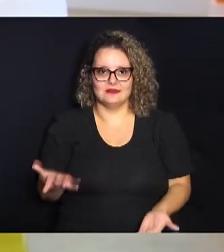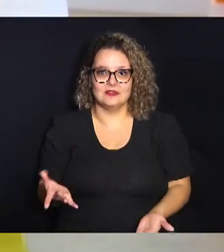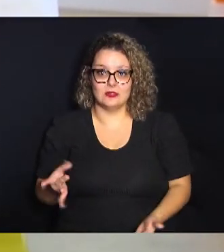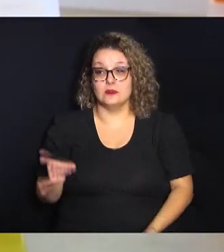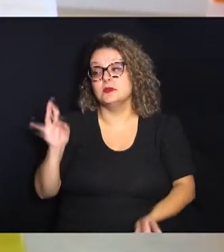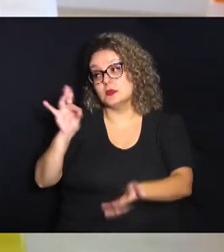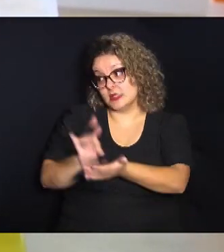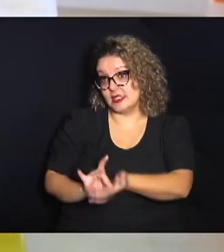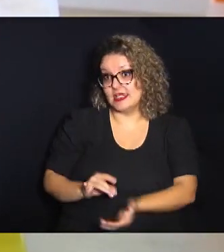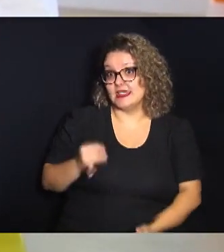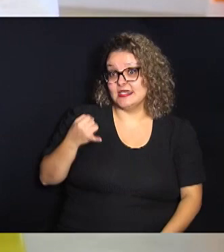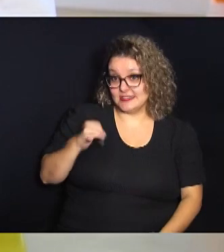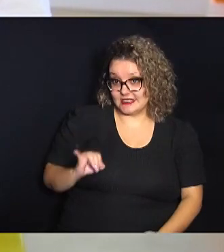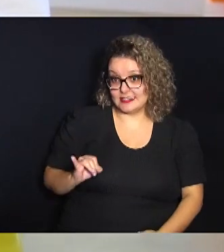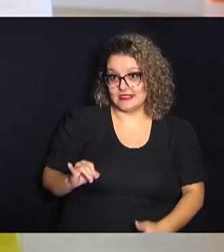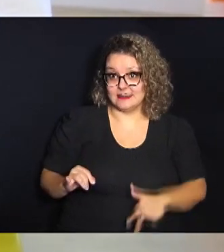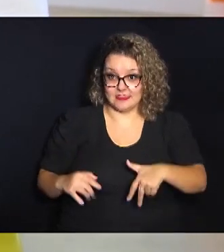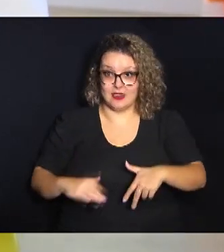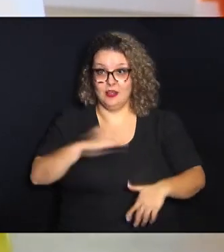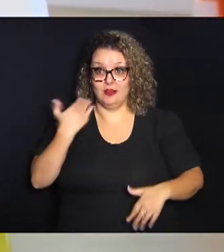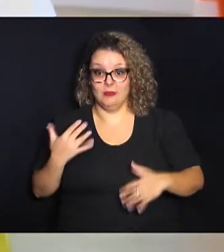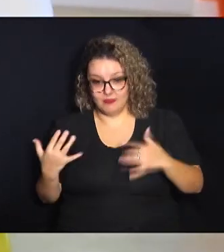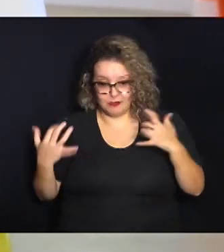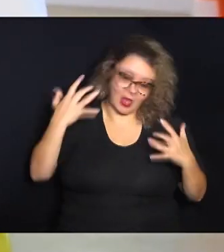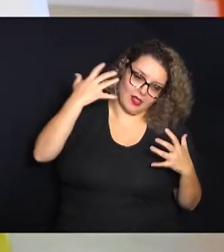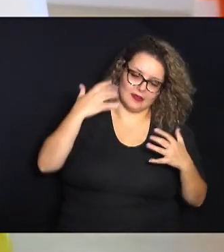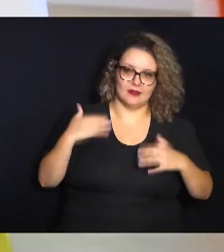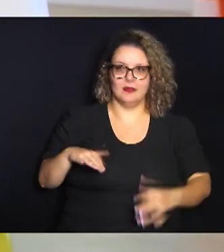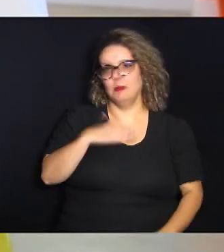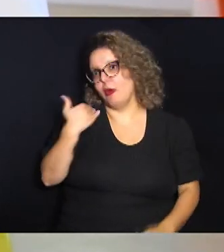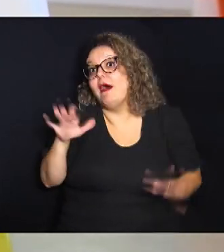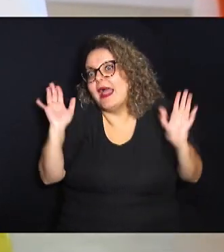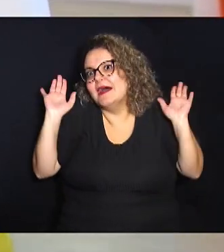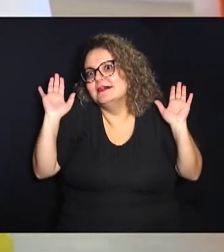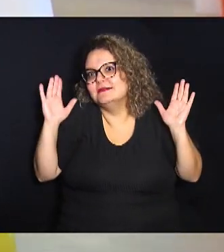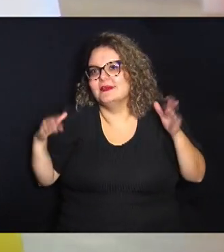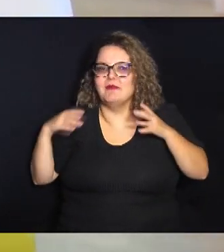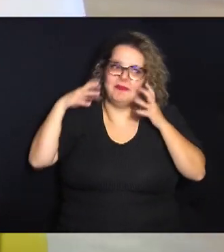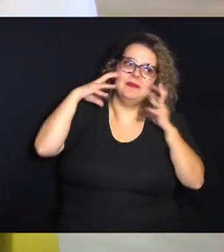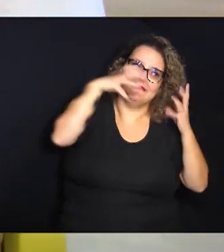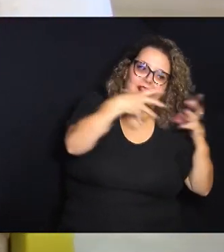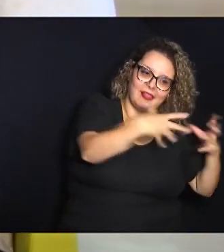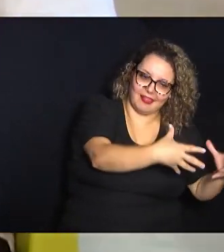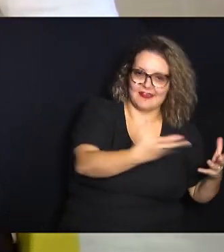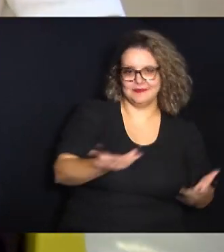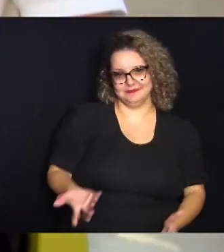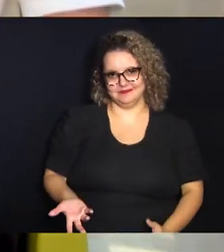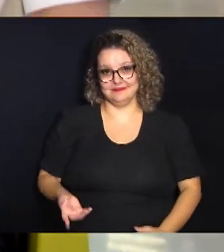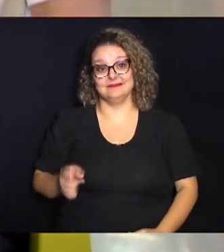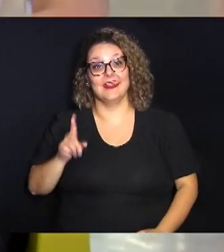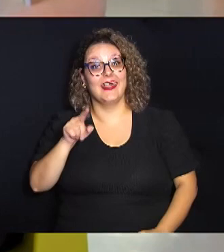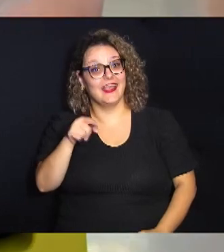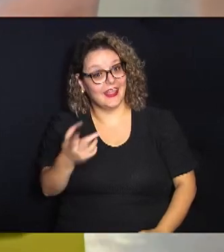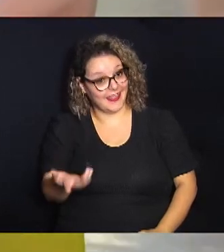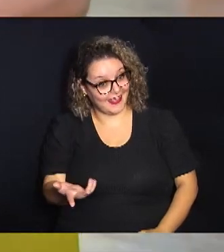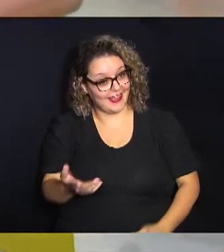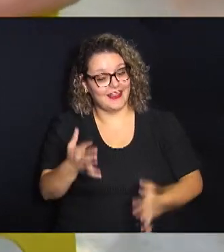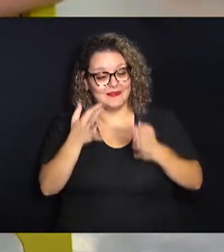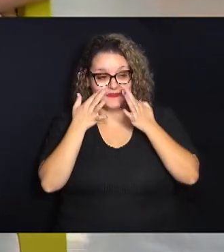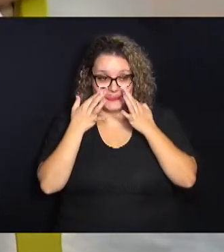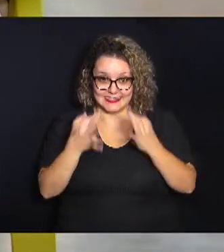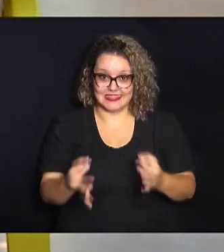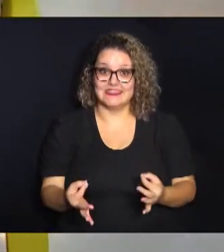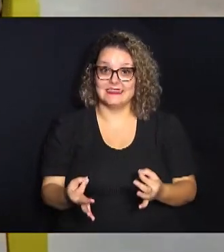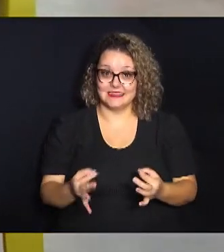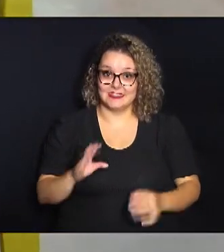se você fala que literalmente perdeu a cabeça é porque passou uma guilhotina e te decapitou é por isso que tem que prestar muita atenção